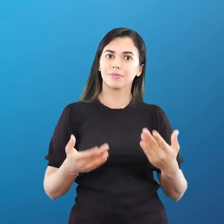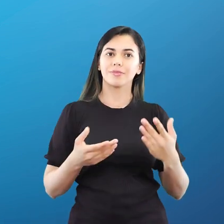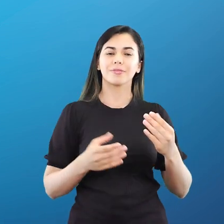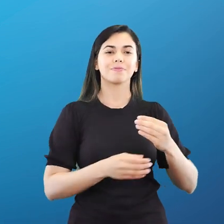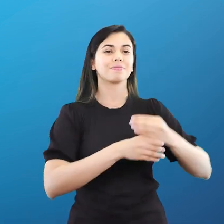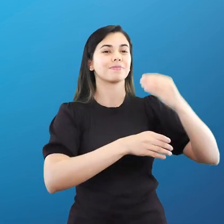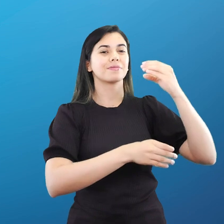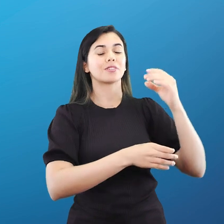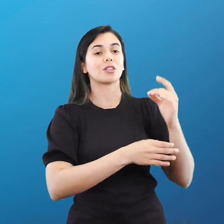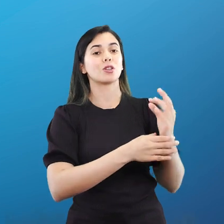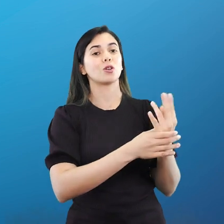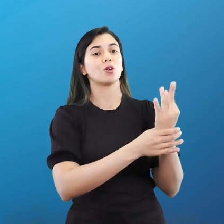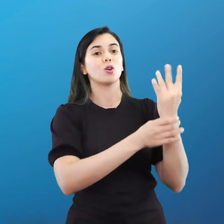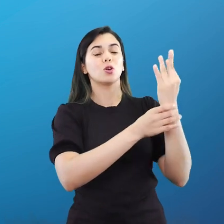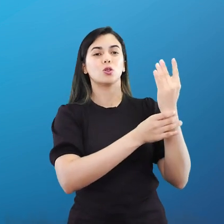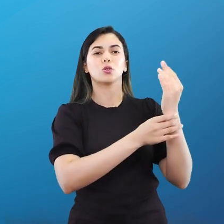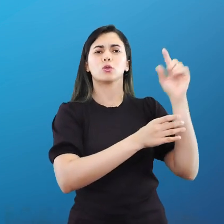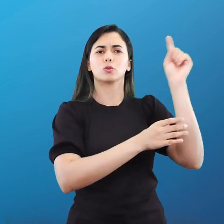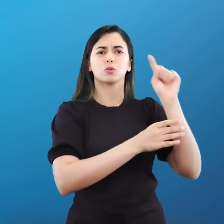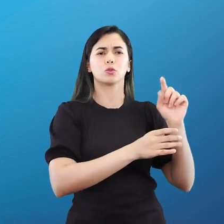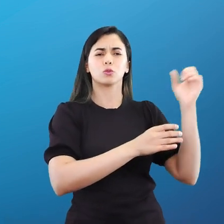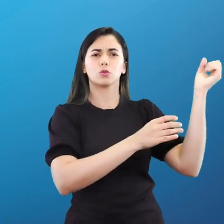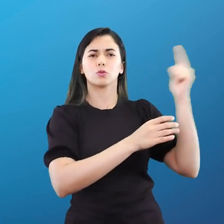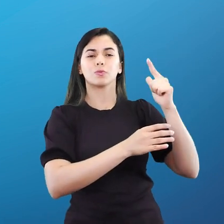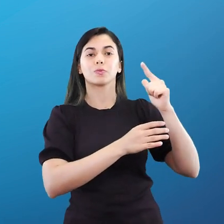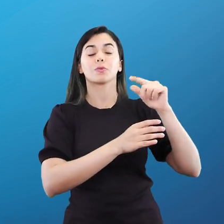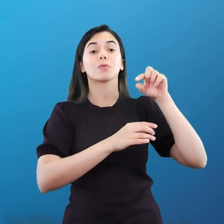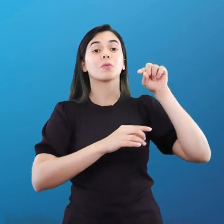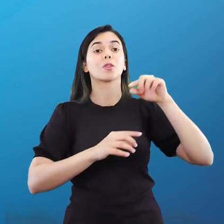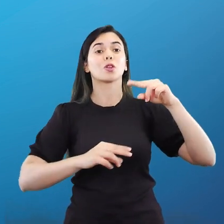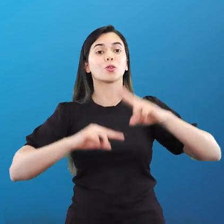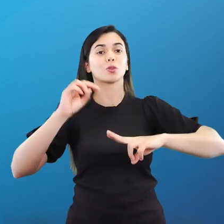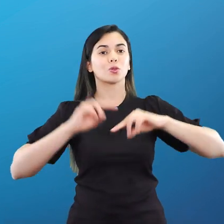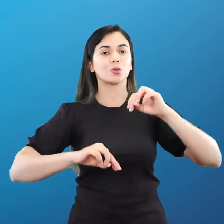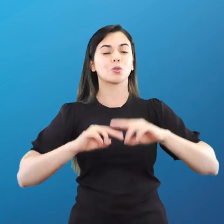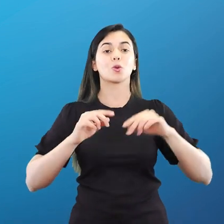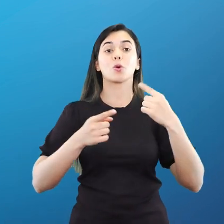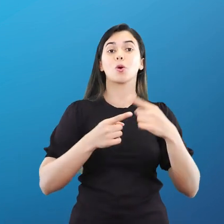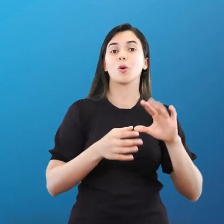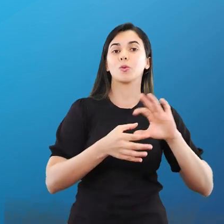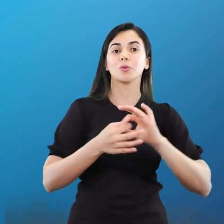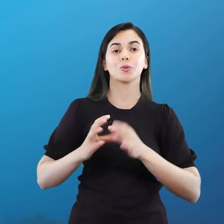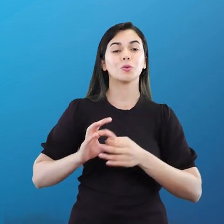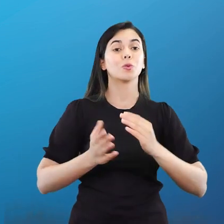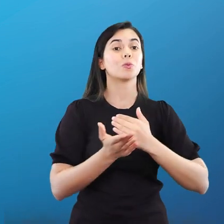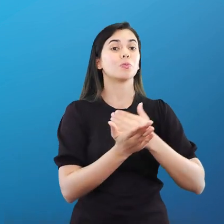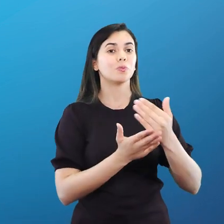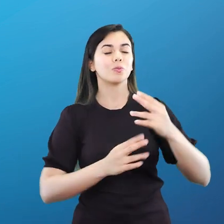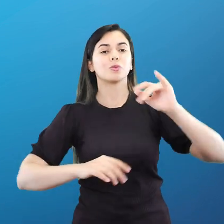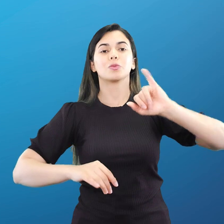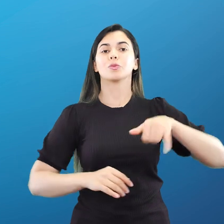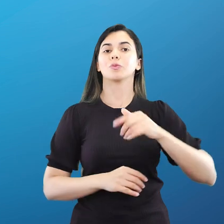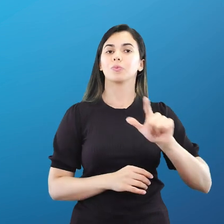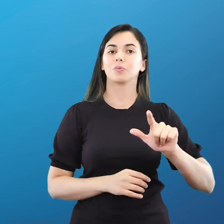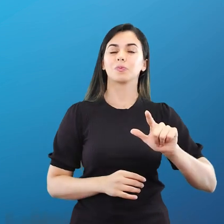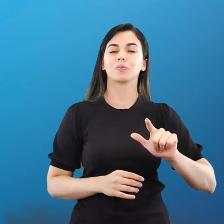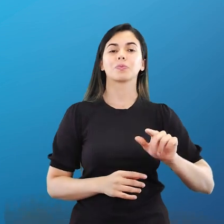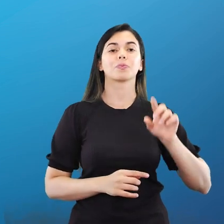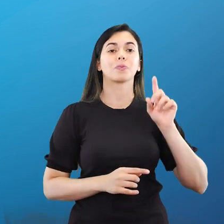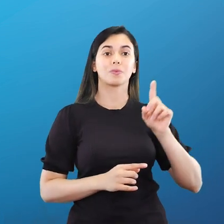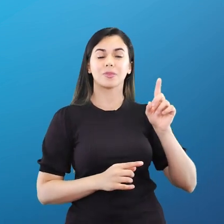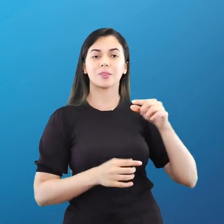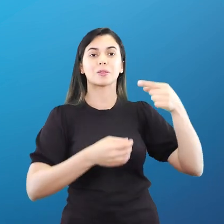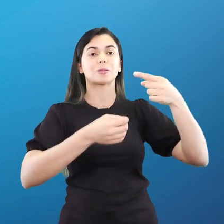raios do sol em junho, porque a Olimpíada começa em julho, ó, na cidade de Olímpia, na Grécia.